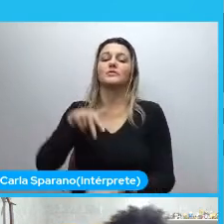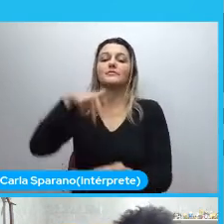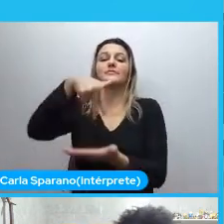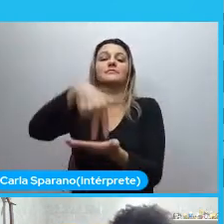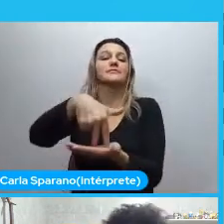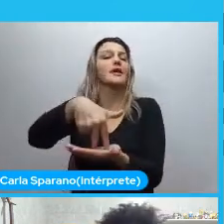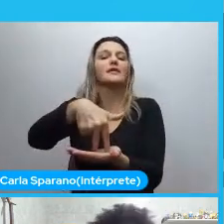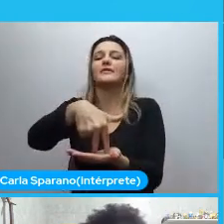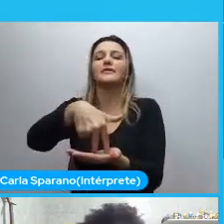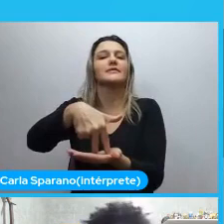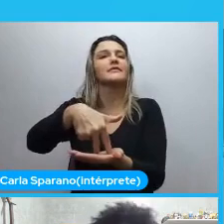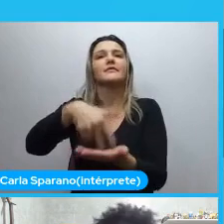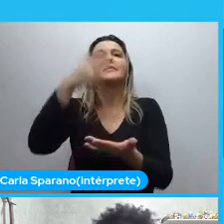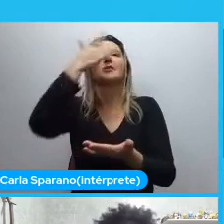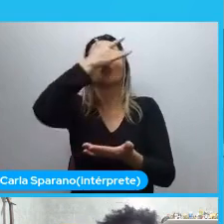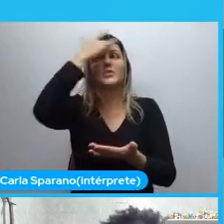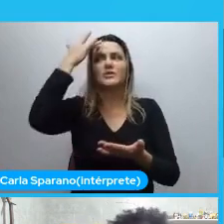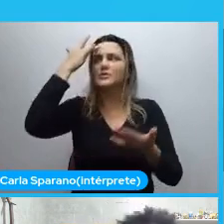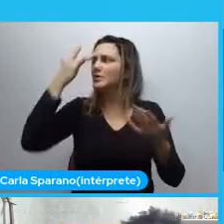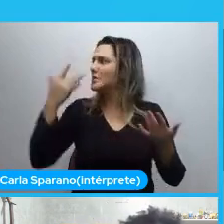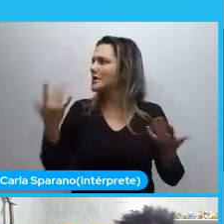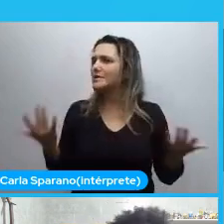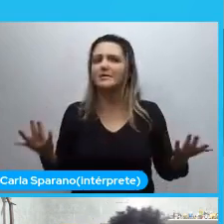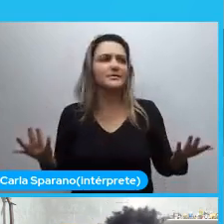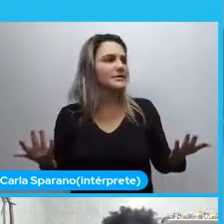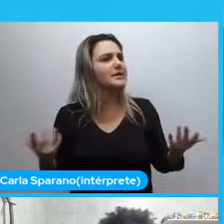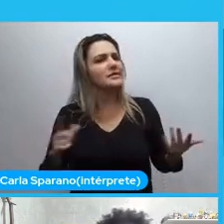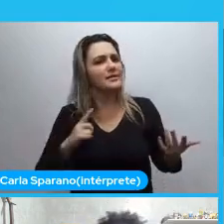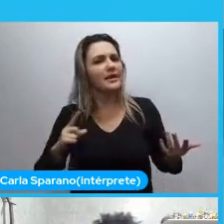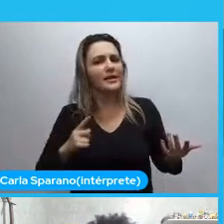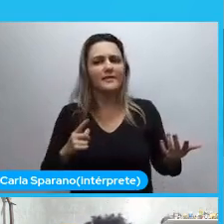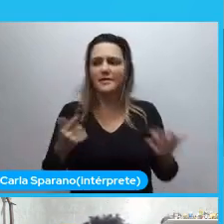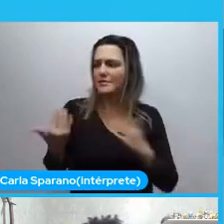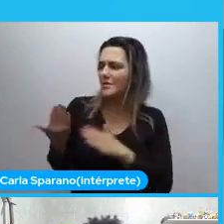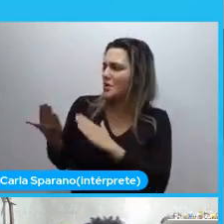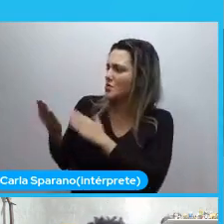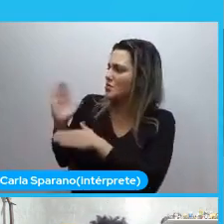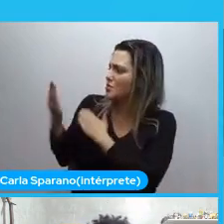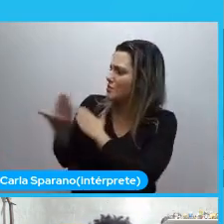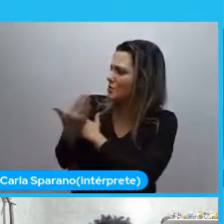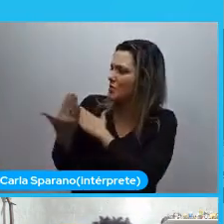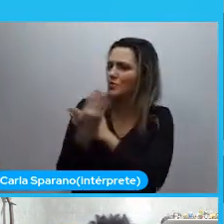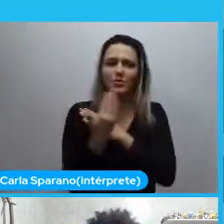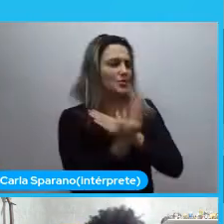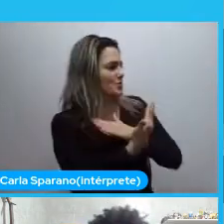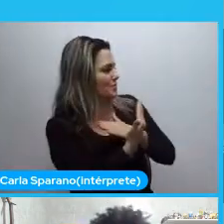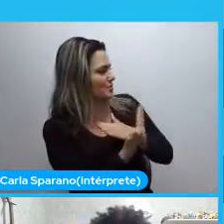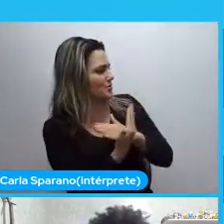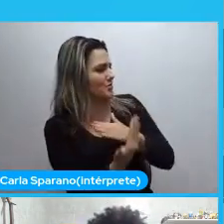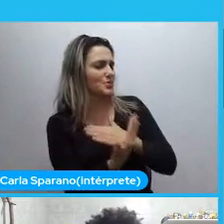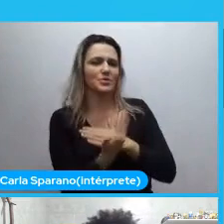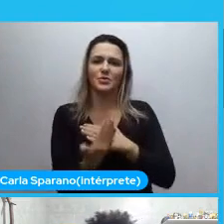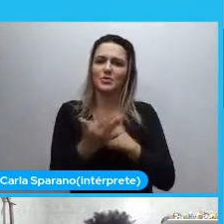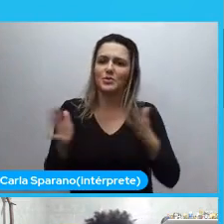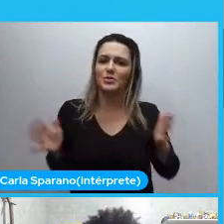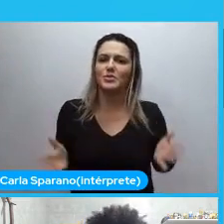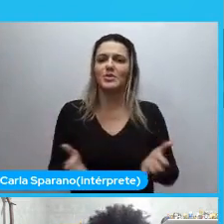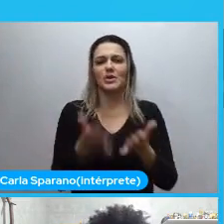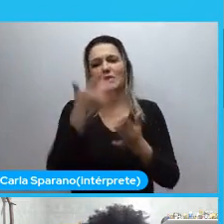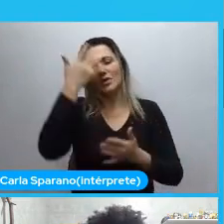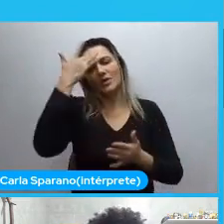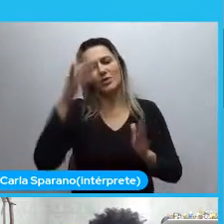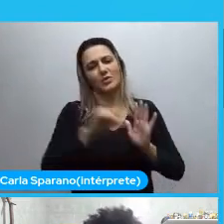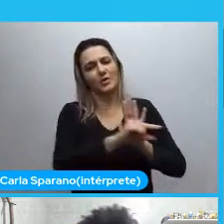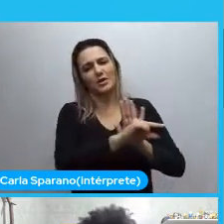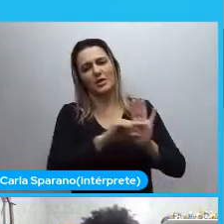monte de gente. Veio antes. Abrindo esses caminhos. E aí. Se eu penso. Eu não sei quem foi. Que leu a biografia de Soeiro